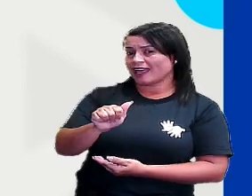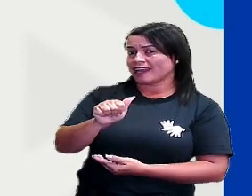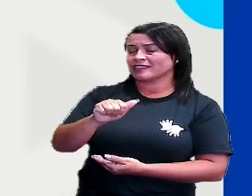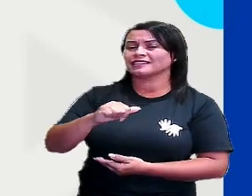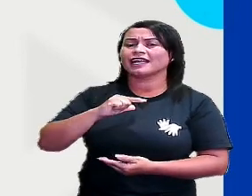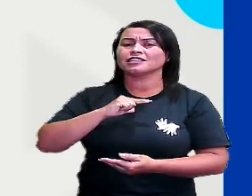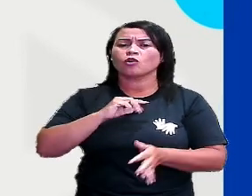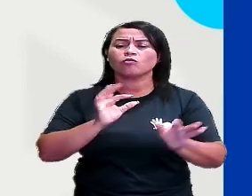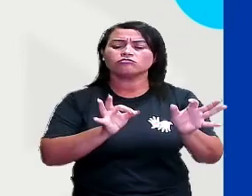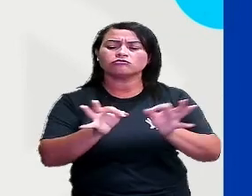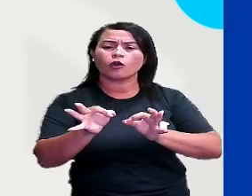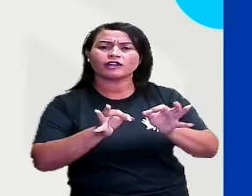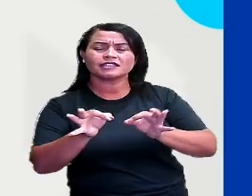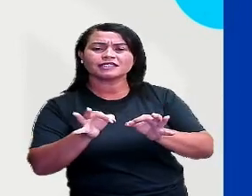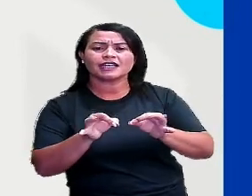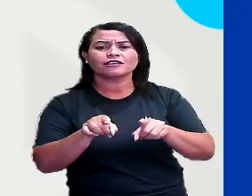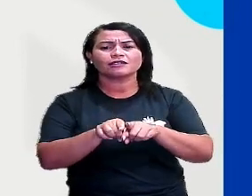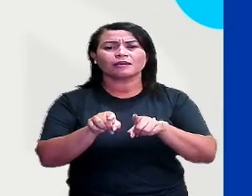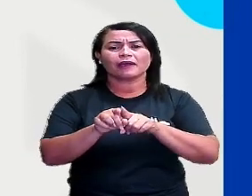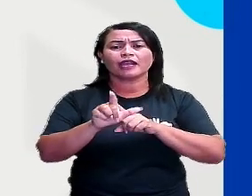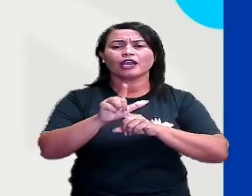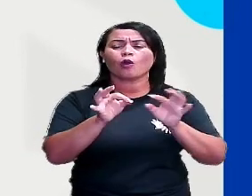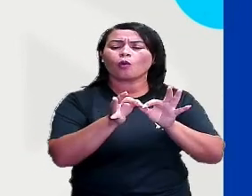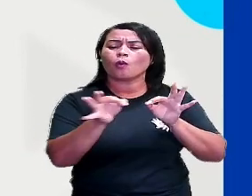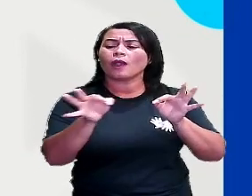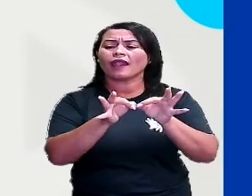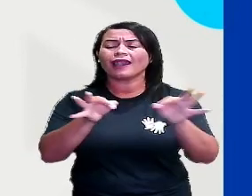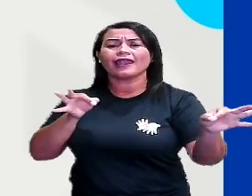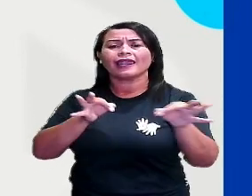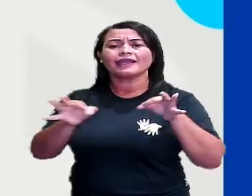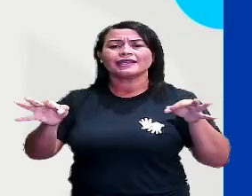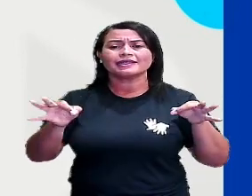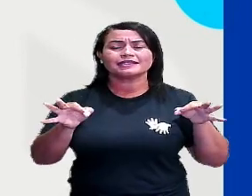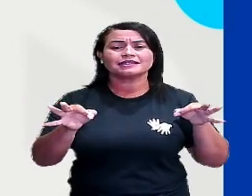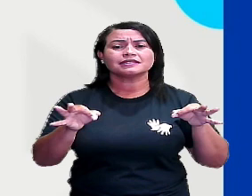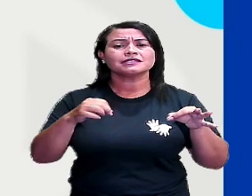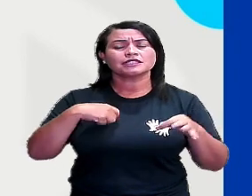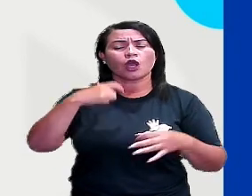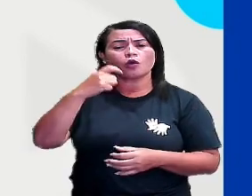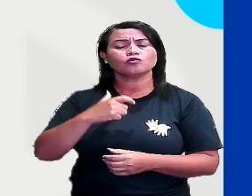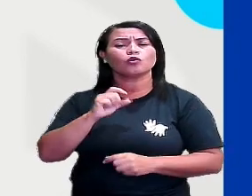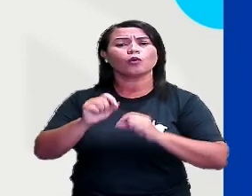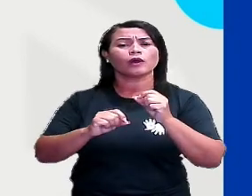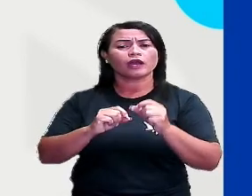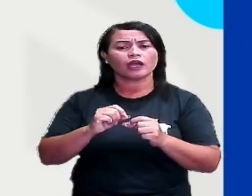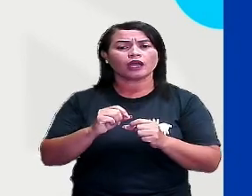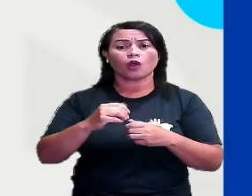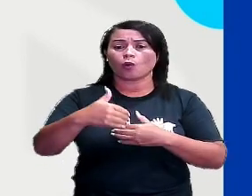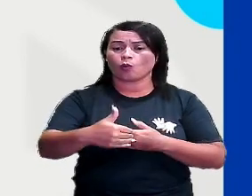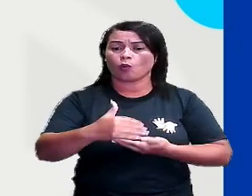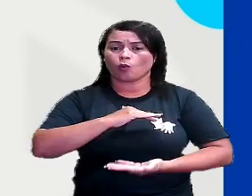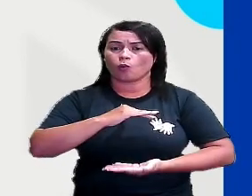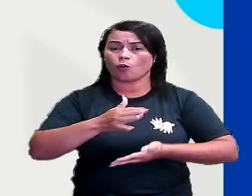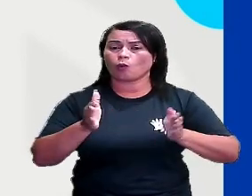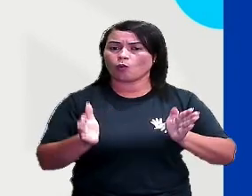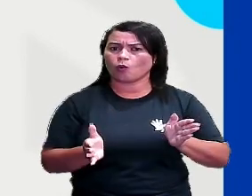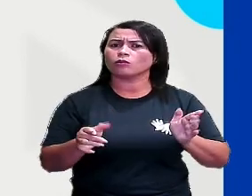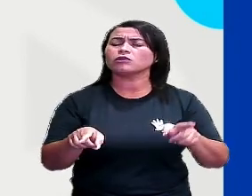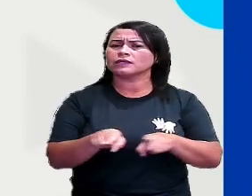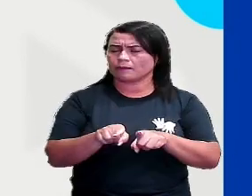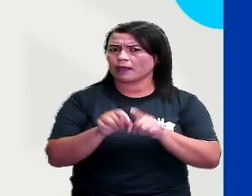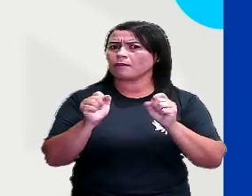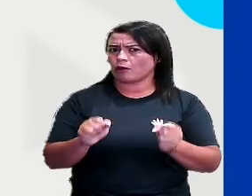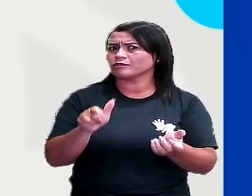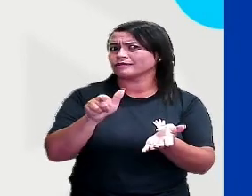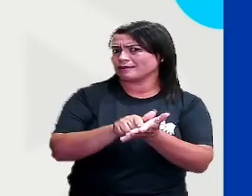construído com linhas mestras. Eu sou o cubo, sólido perfeito e de papel posso